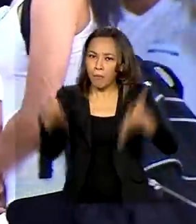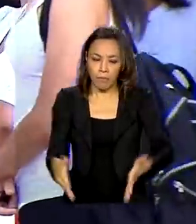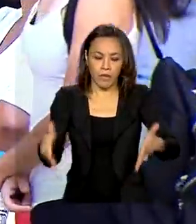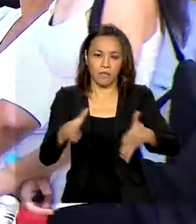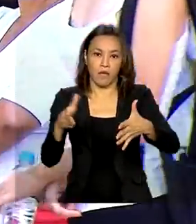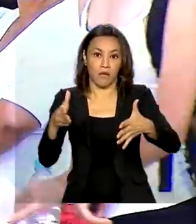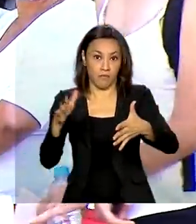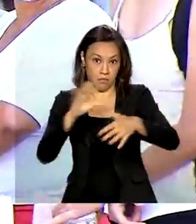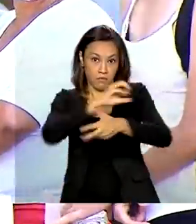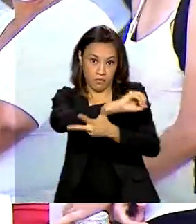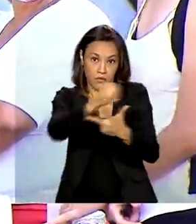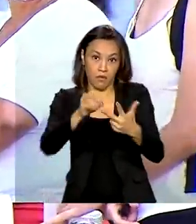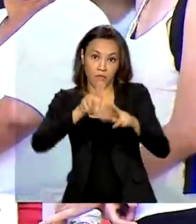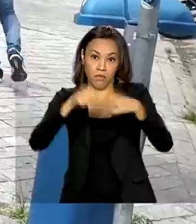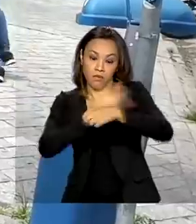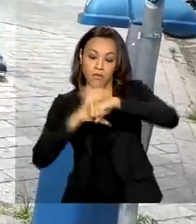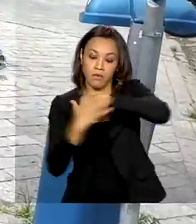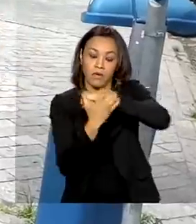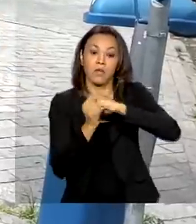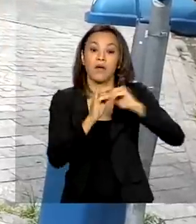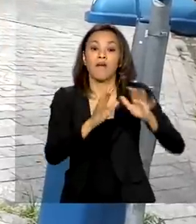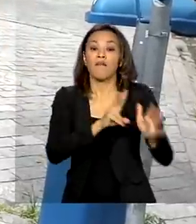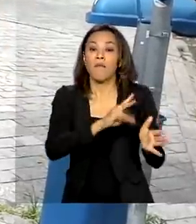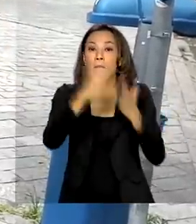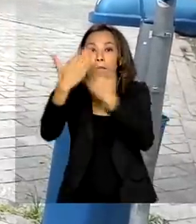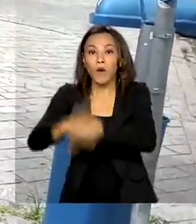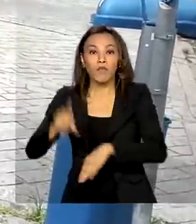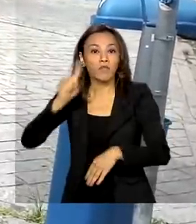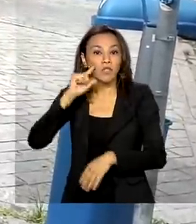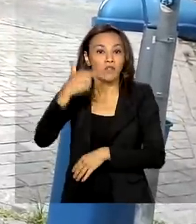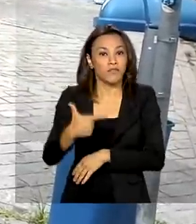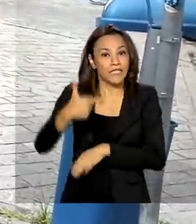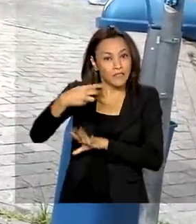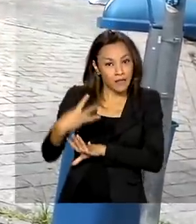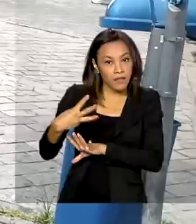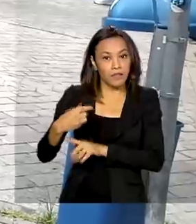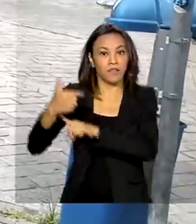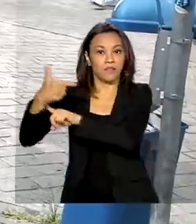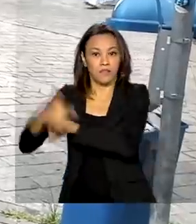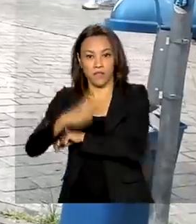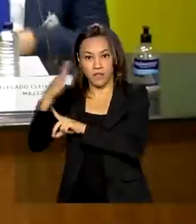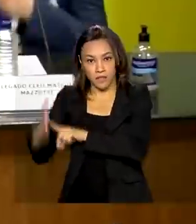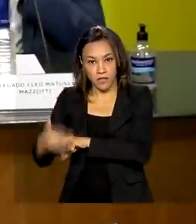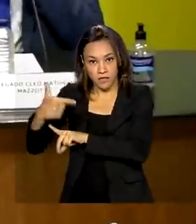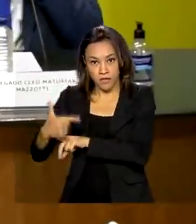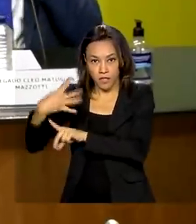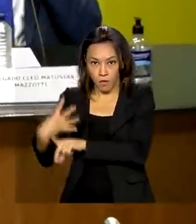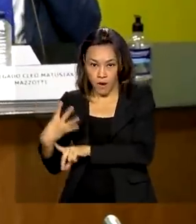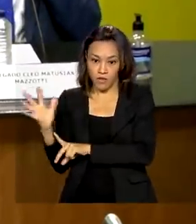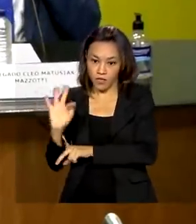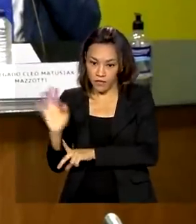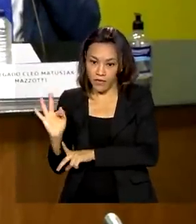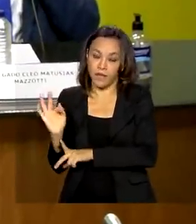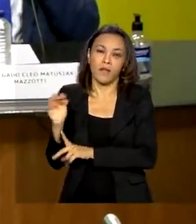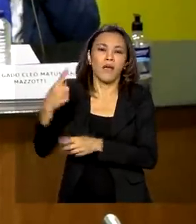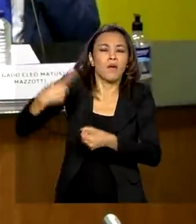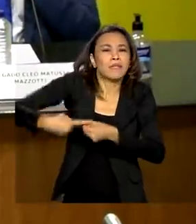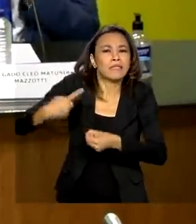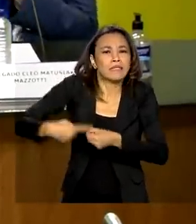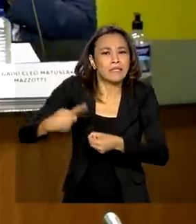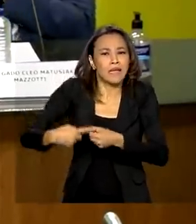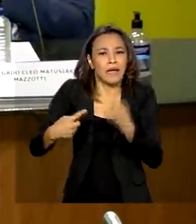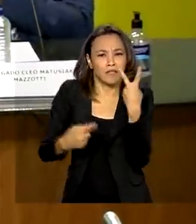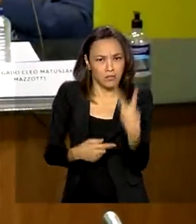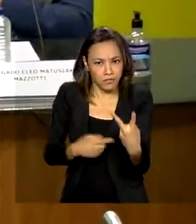-19 devem fazer o exame nos dias 23 e 24 de fevereiro. É o caso de Espigão do Oeste e